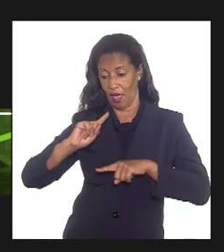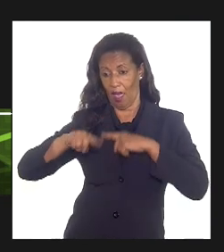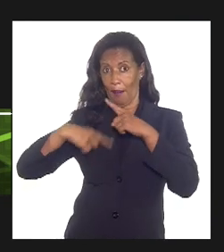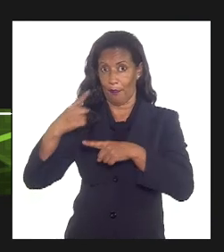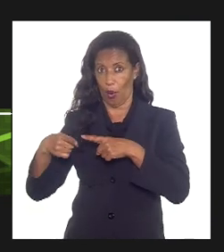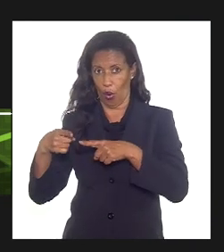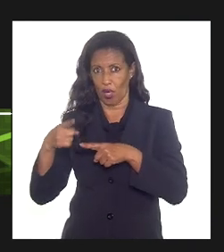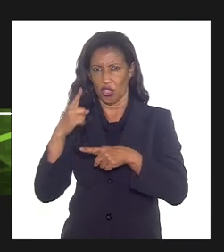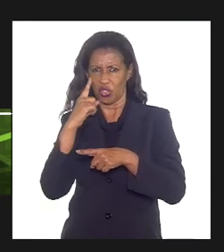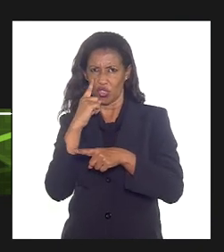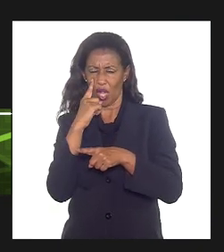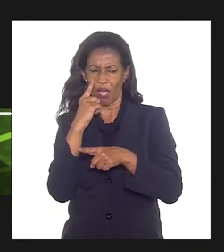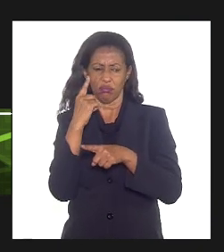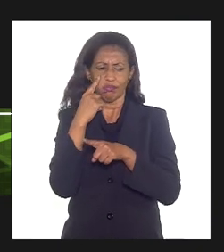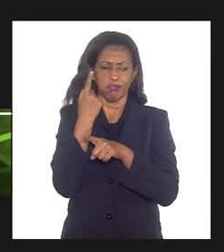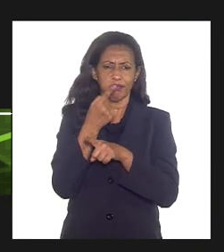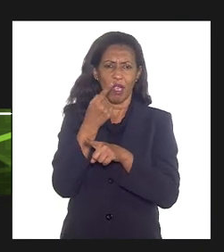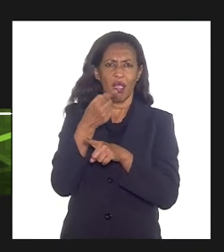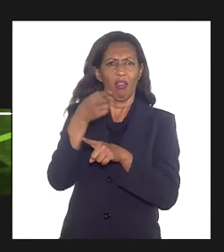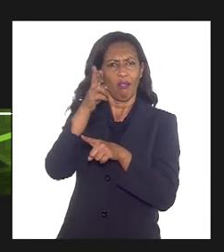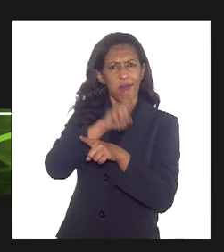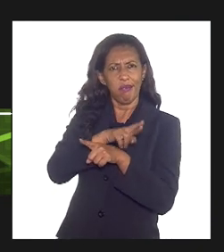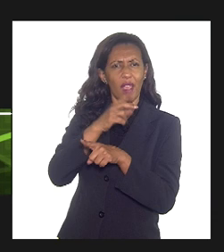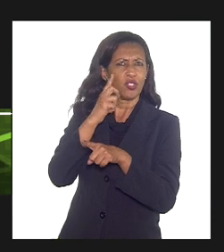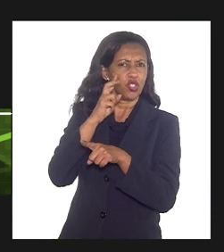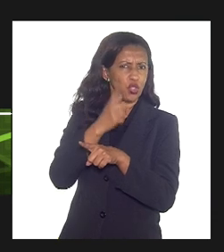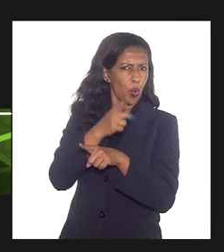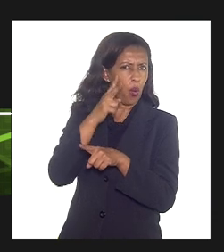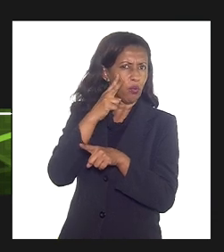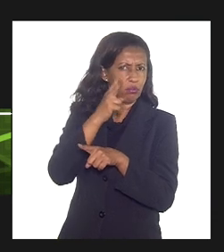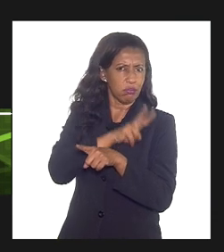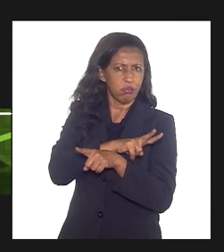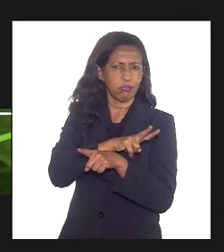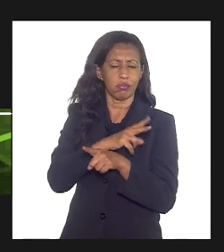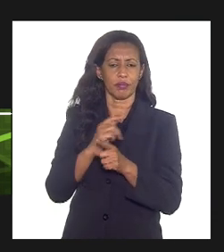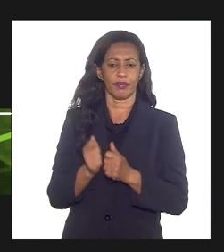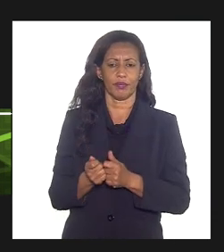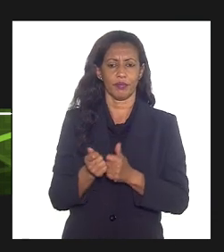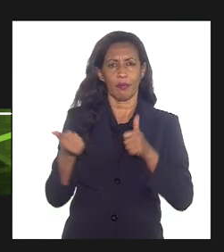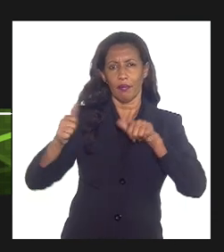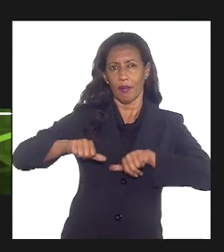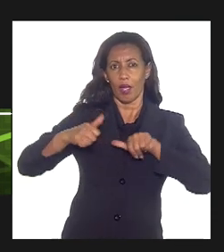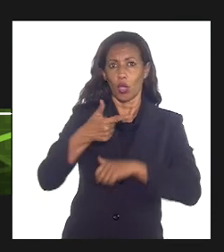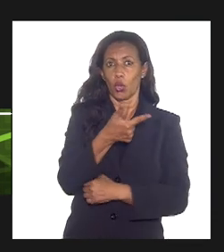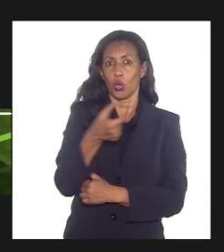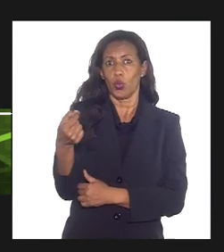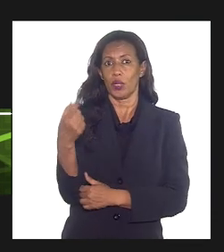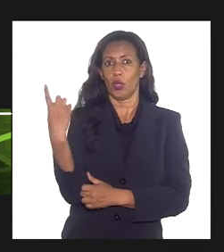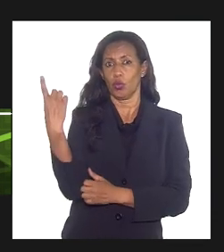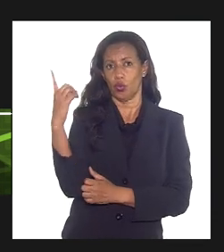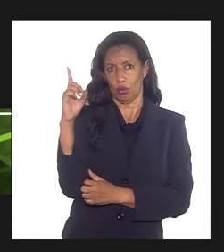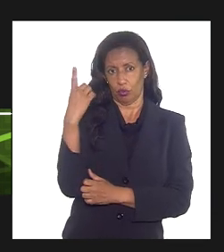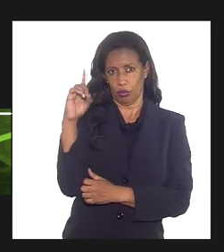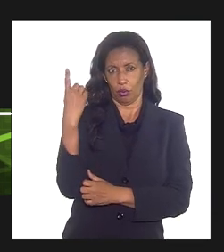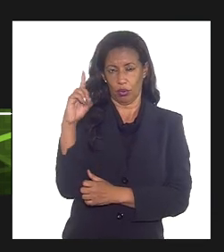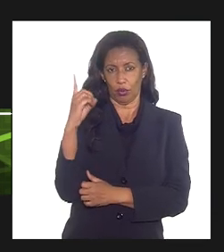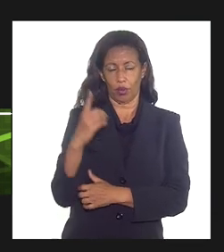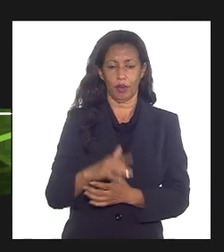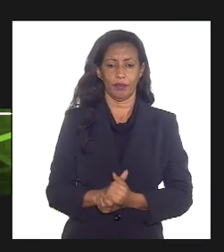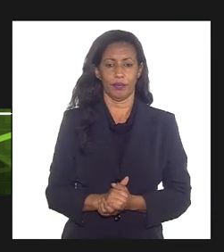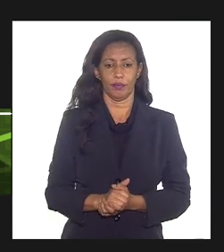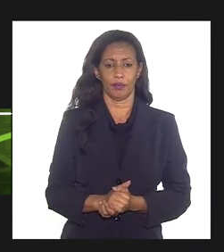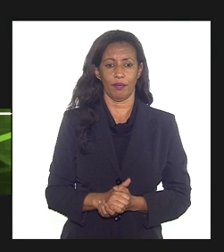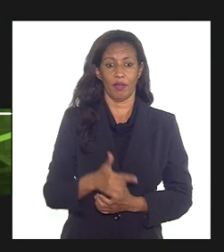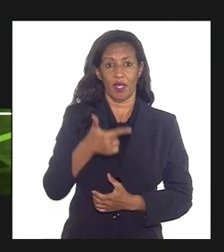revisão, ou até a revisão, melhor dizendo, deduzido aí, 200 dólares, 20